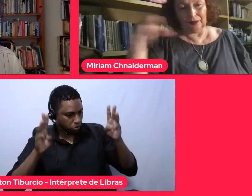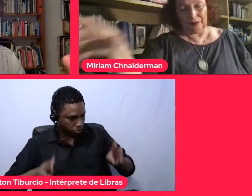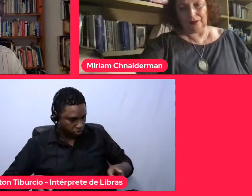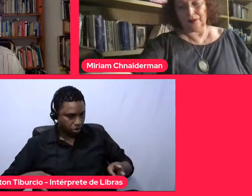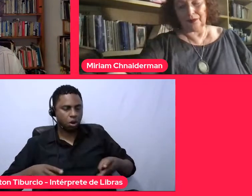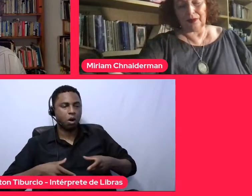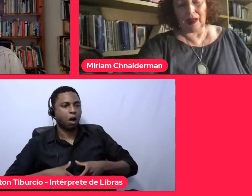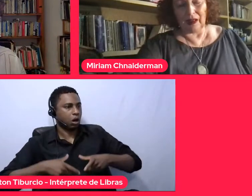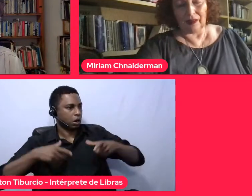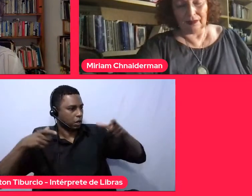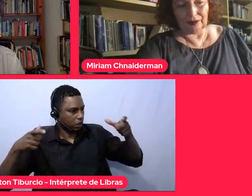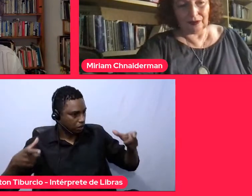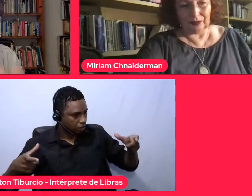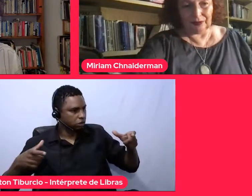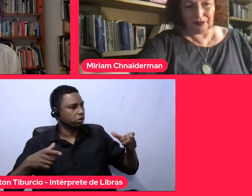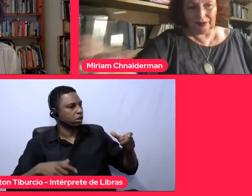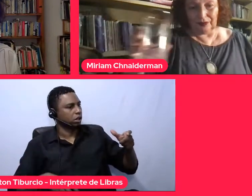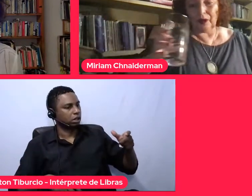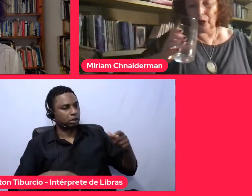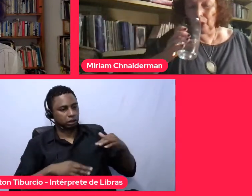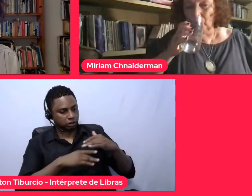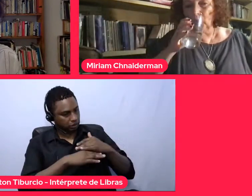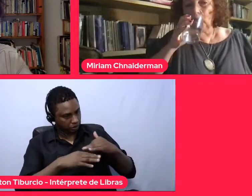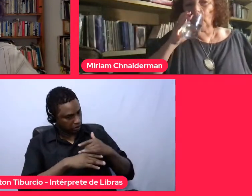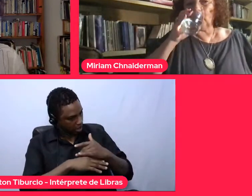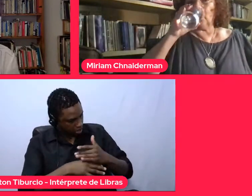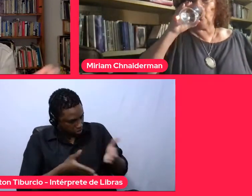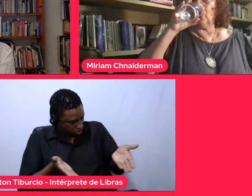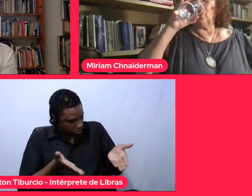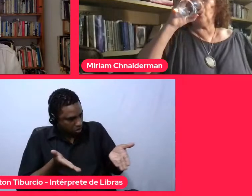cidades contemporâneas é isso,